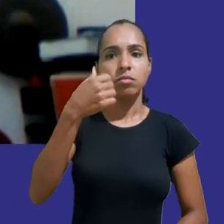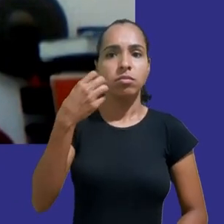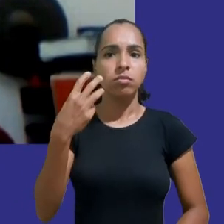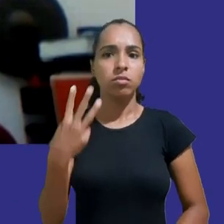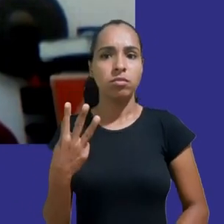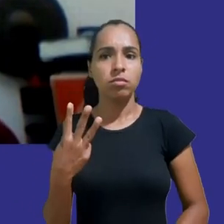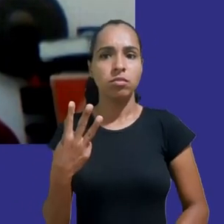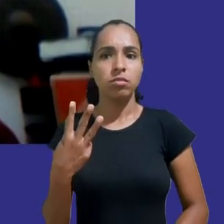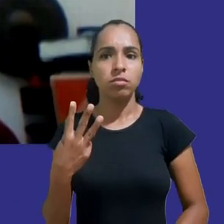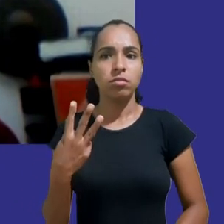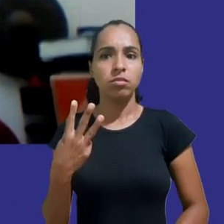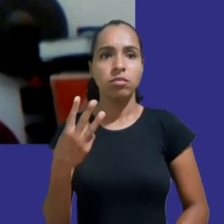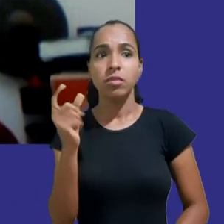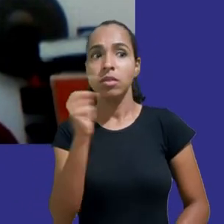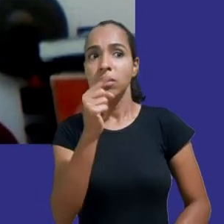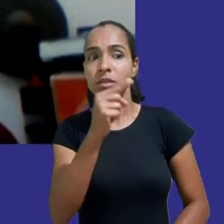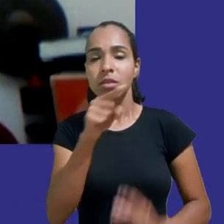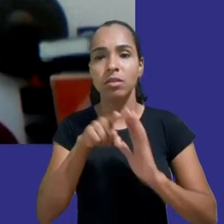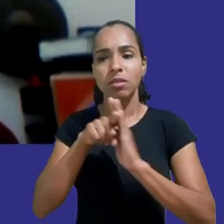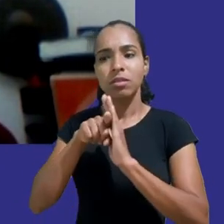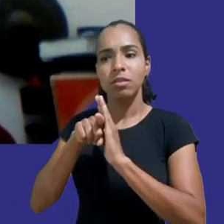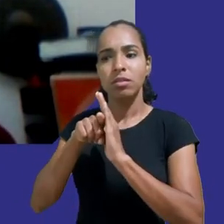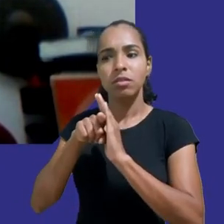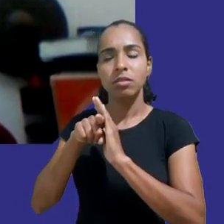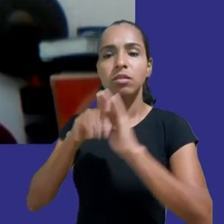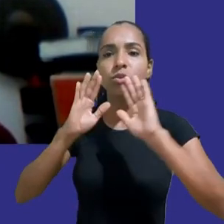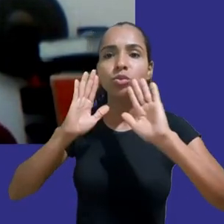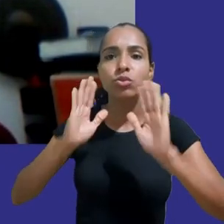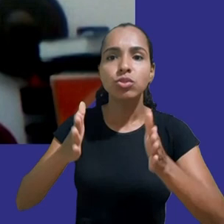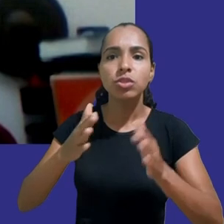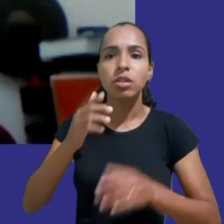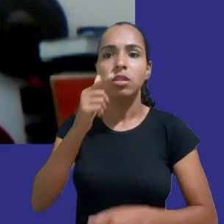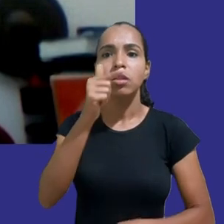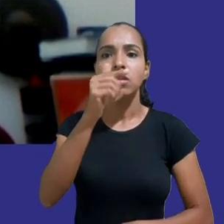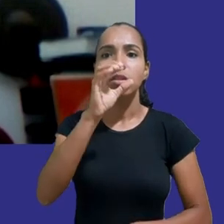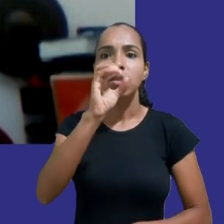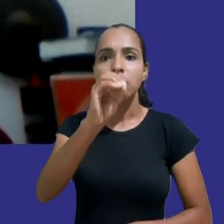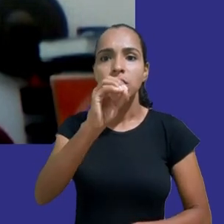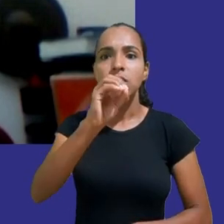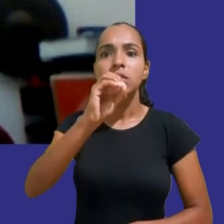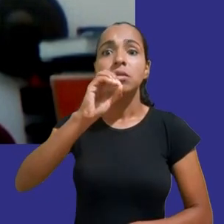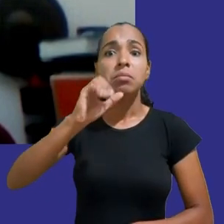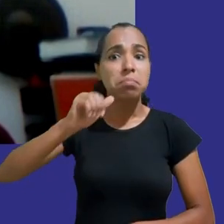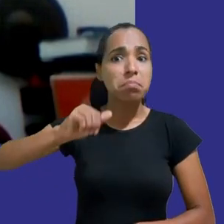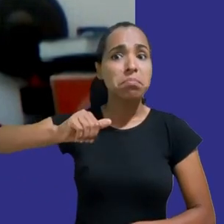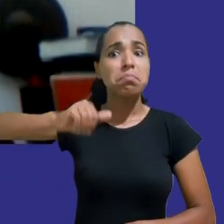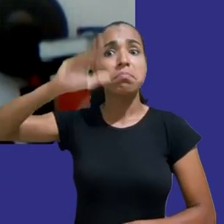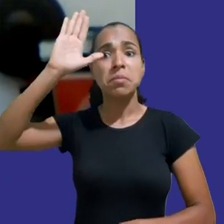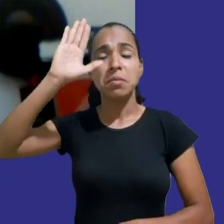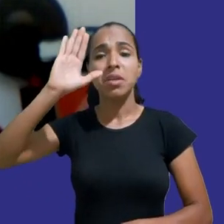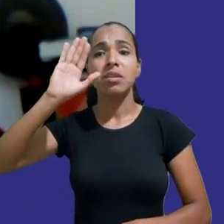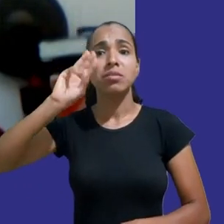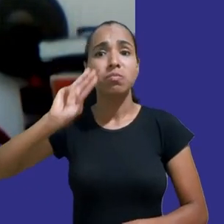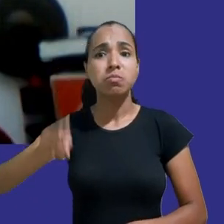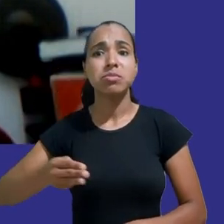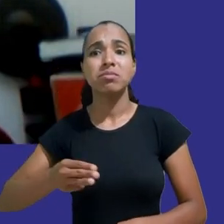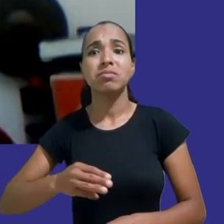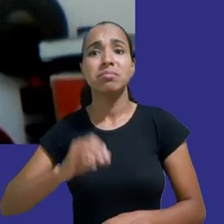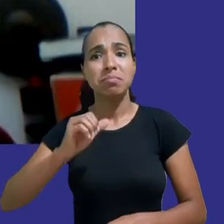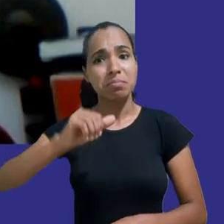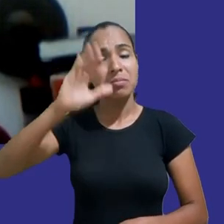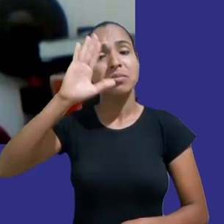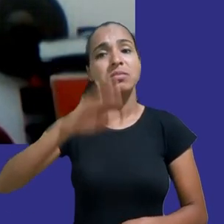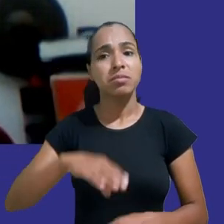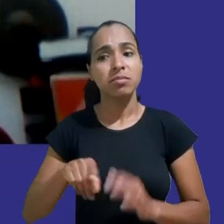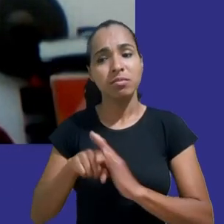70 a 73 milhões de dados pessoais dessa criança Então espero que possamos